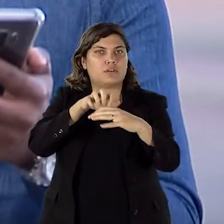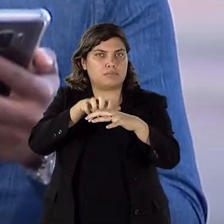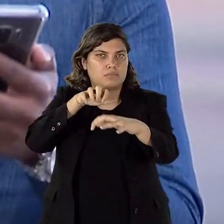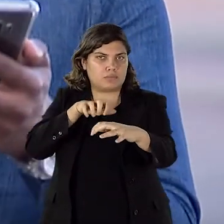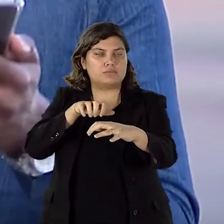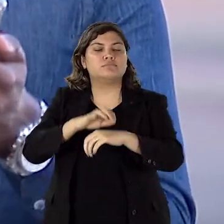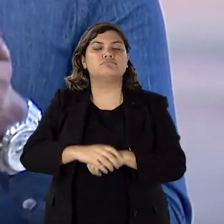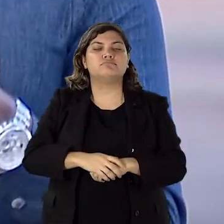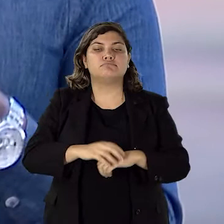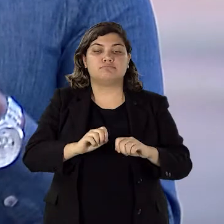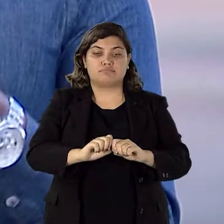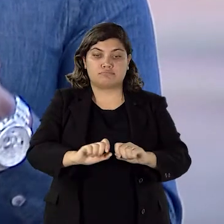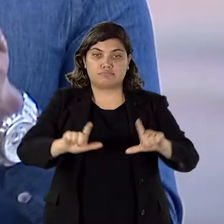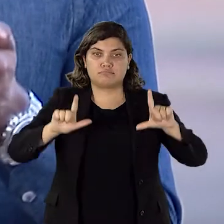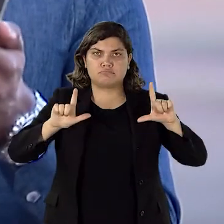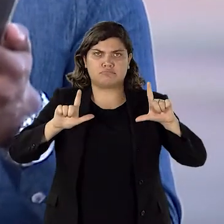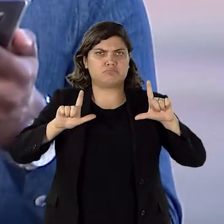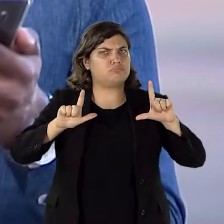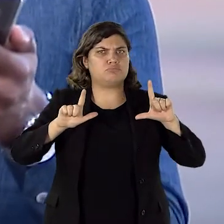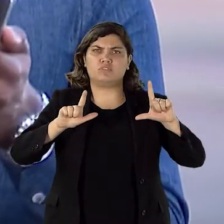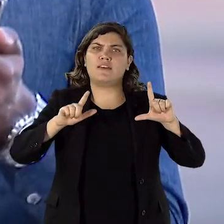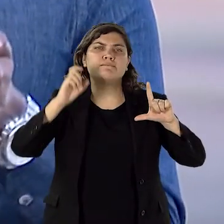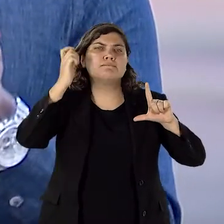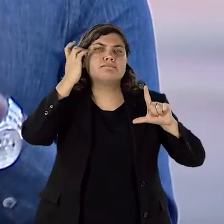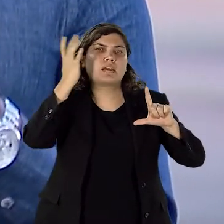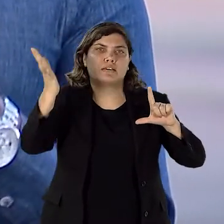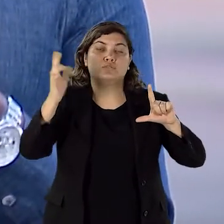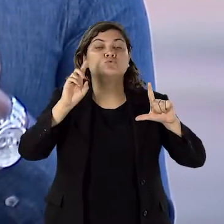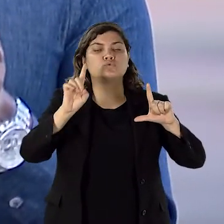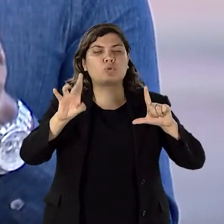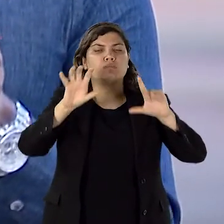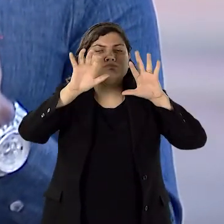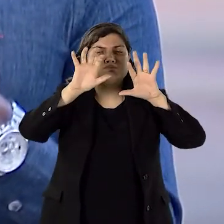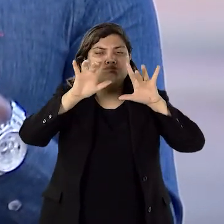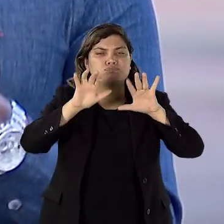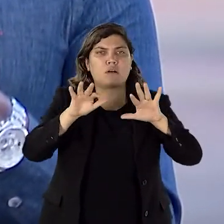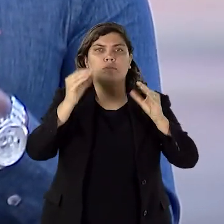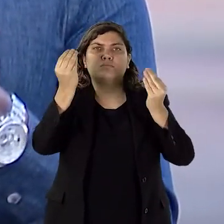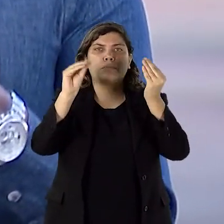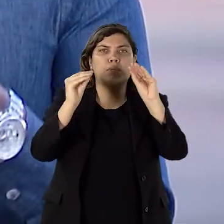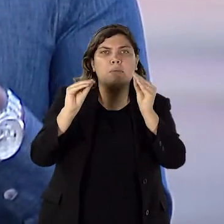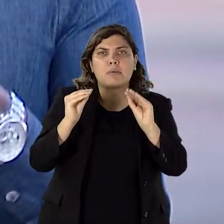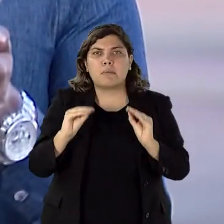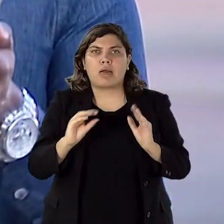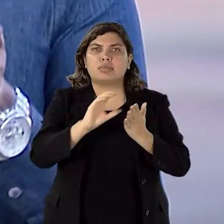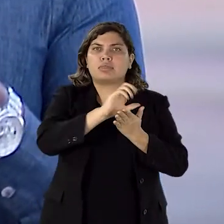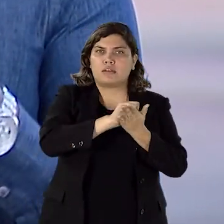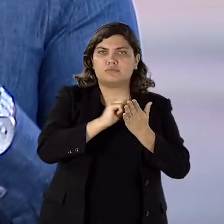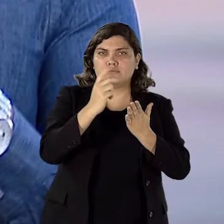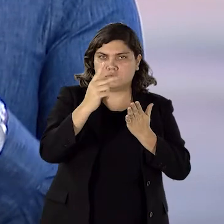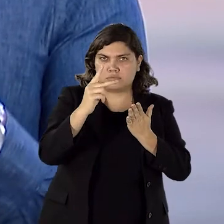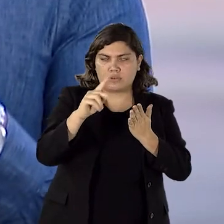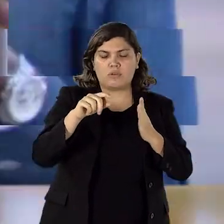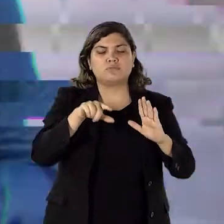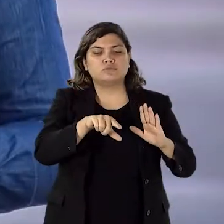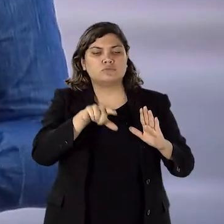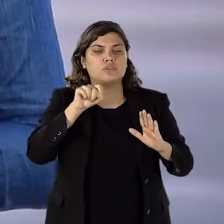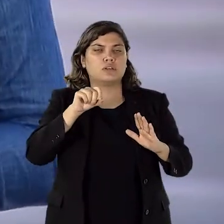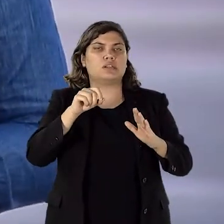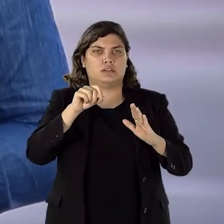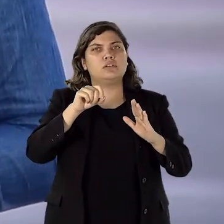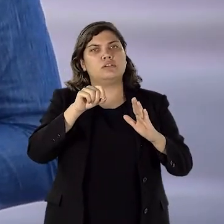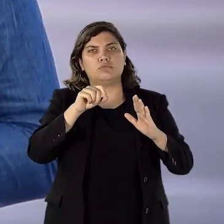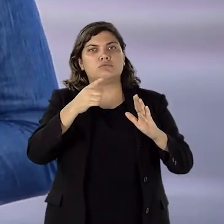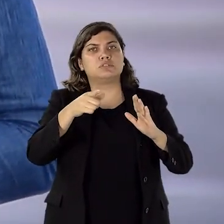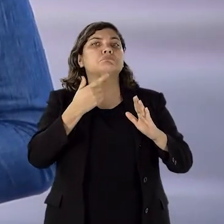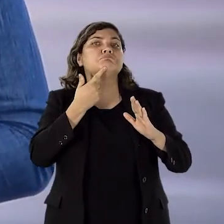nenhum. É só preencher os dados, que são pedidos aqui no site, e selecionar o serviço que você está buscando, que no caso é a transferência. É assim